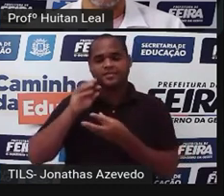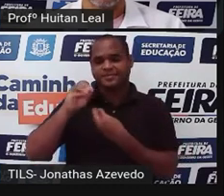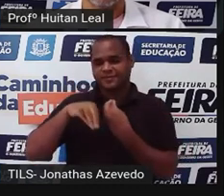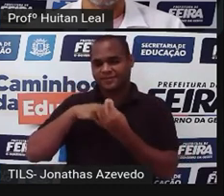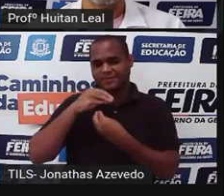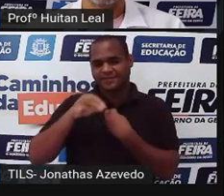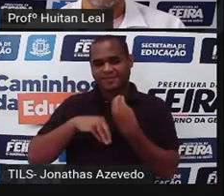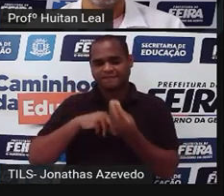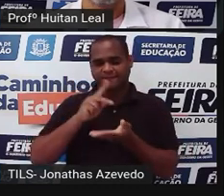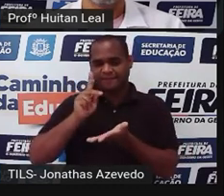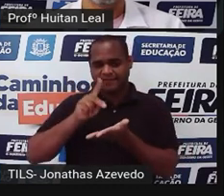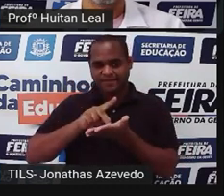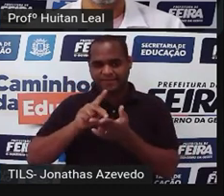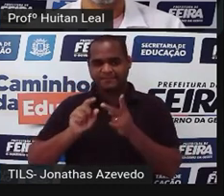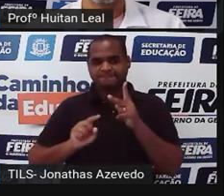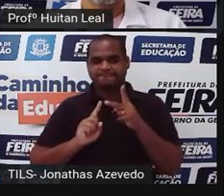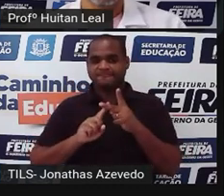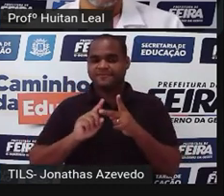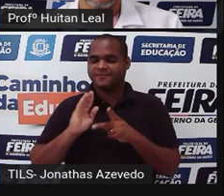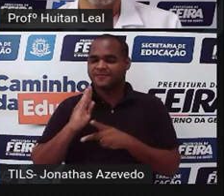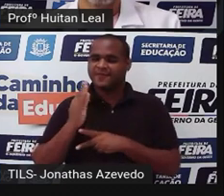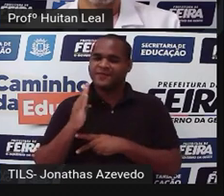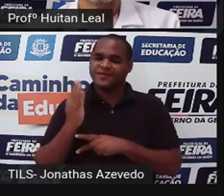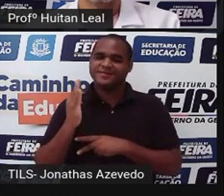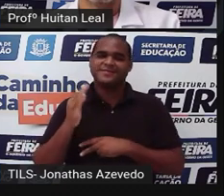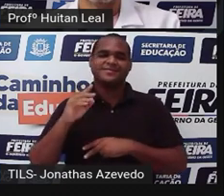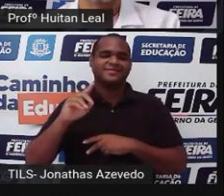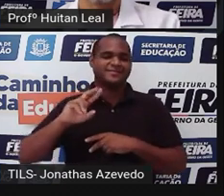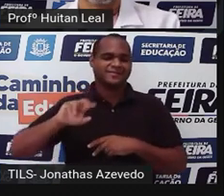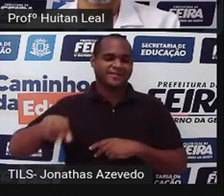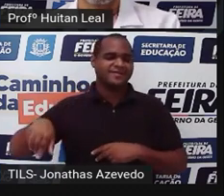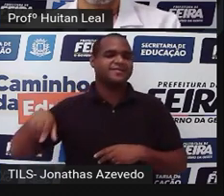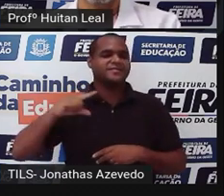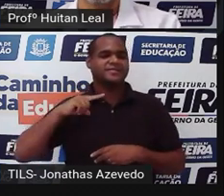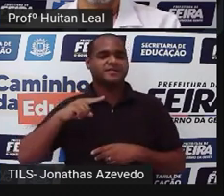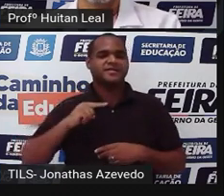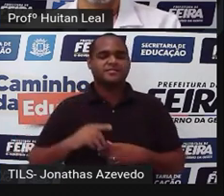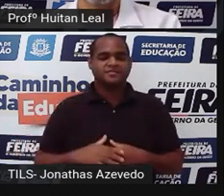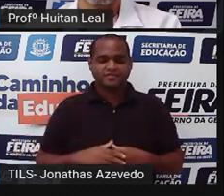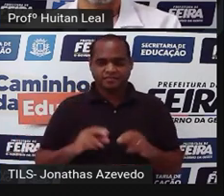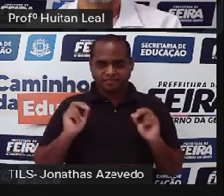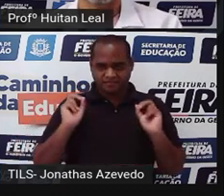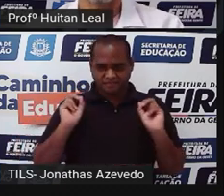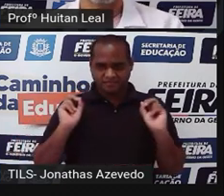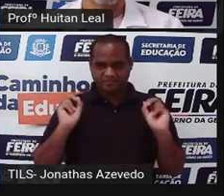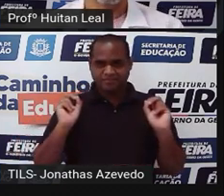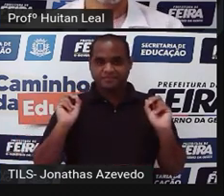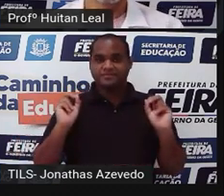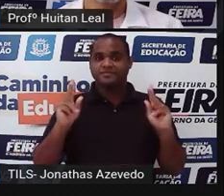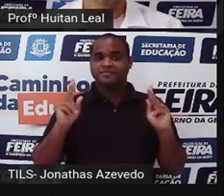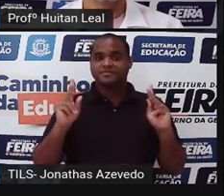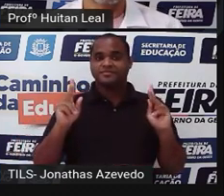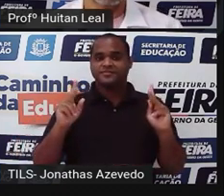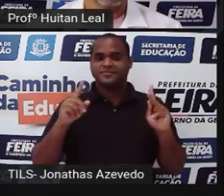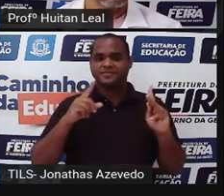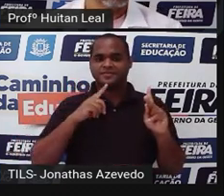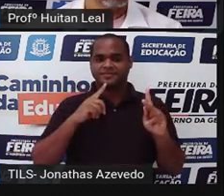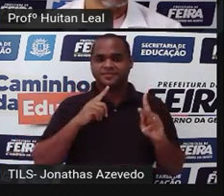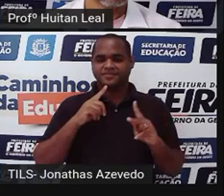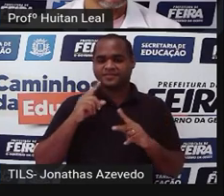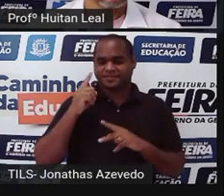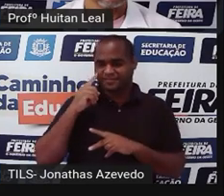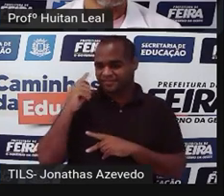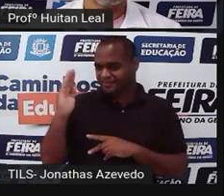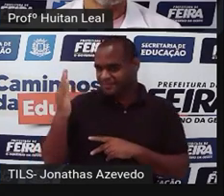a realidade com a fantasia. Ok? Vamos lá? Então, O Reflexo.